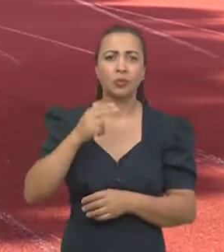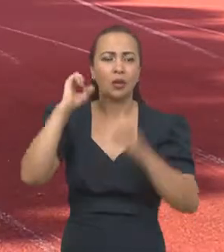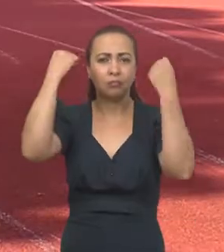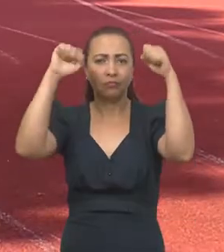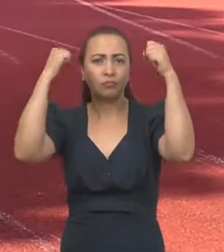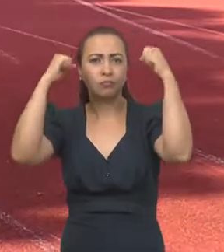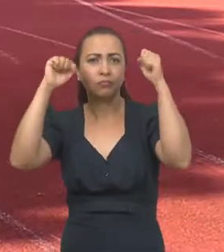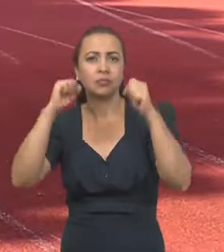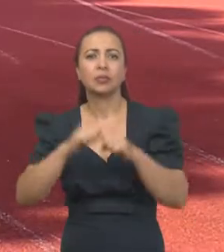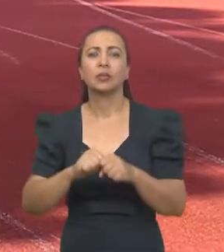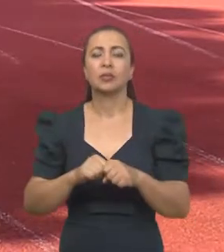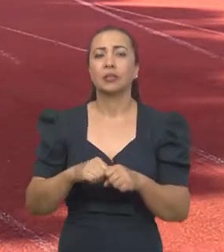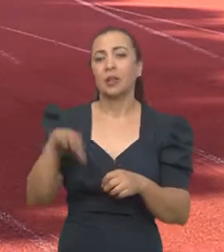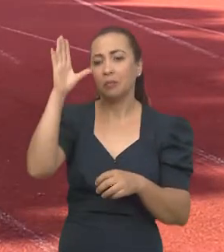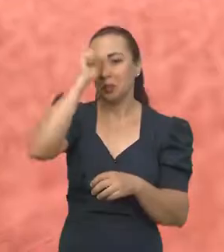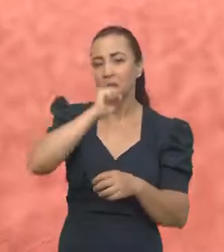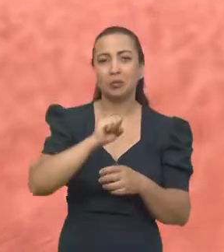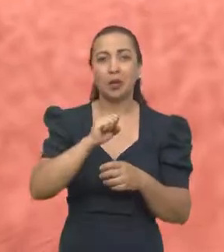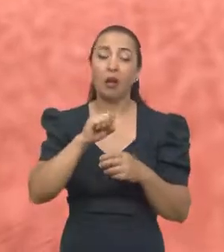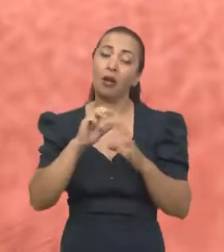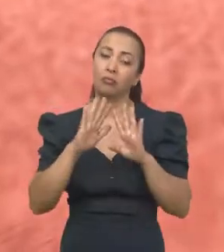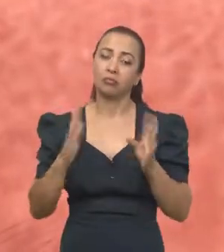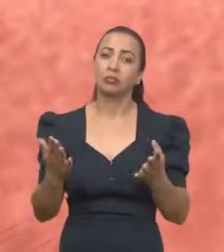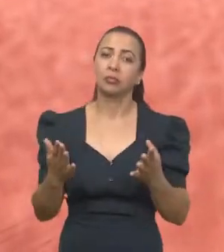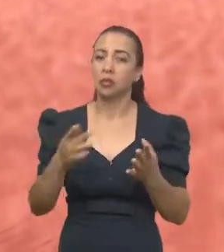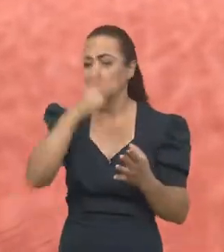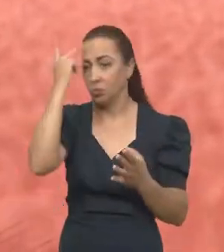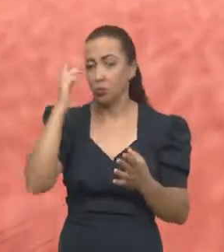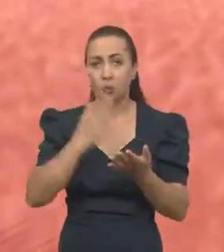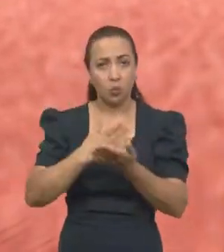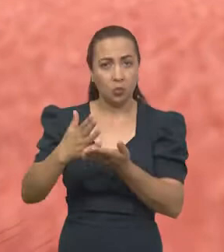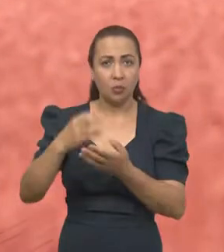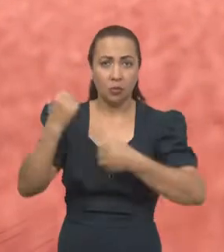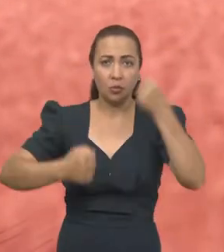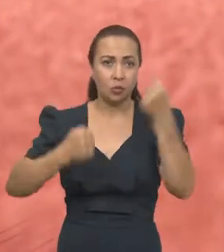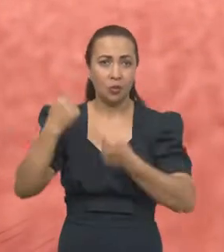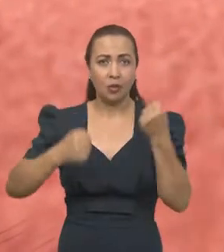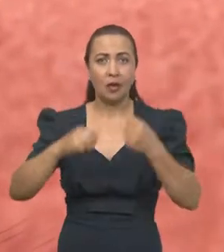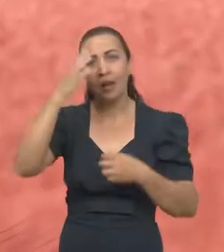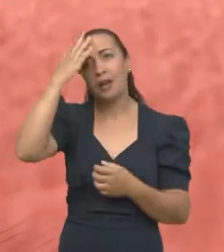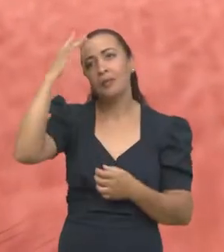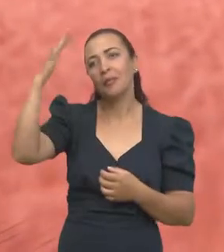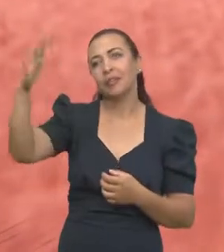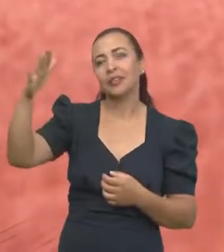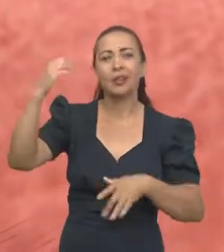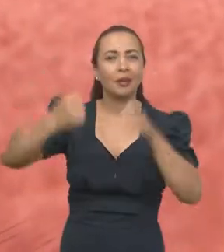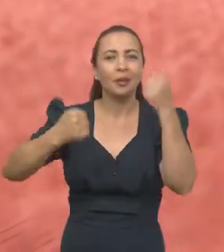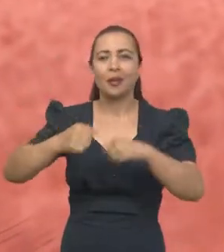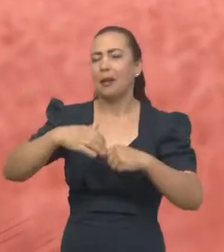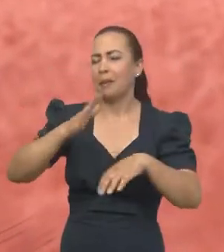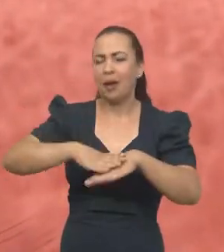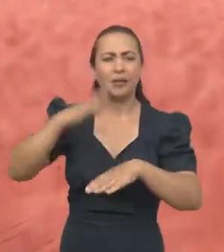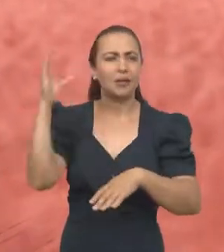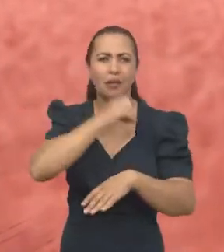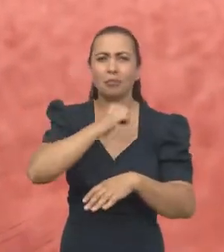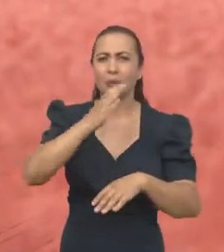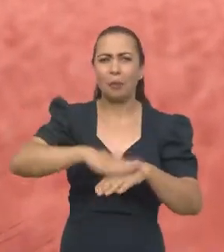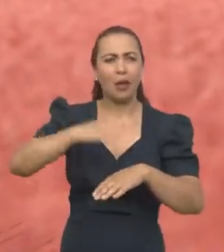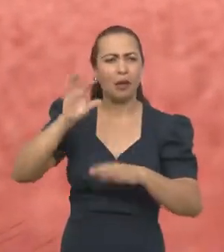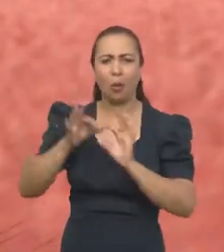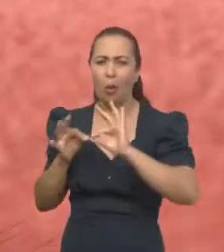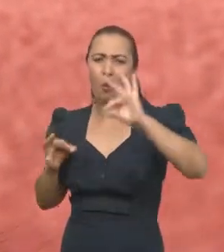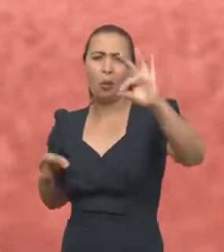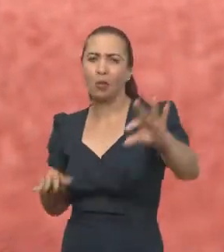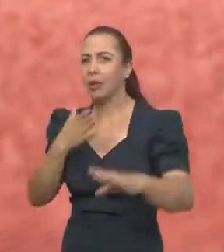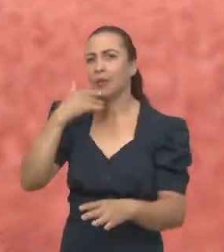orientação na parte da tua periodização. Ou seja, o pessoal começa a correr, imagina que correr o quanto mais, o quanto mais rápido, o quanto mais